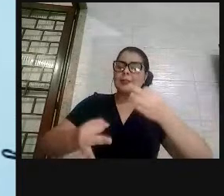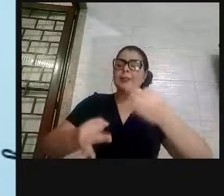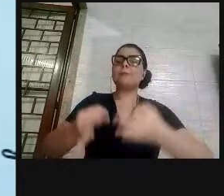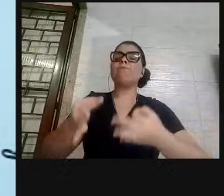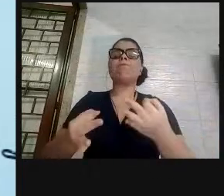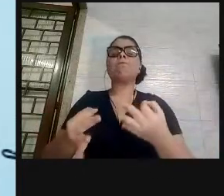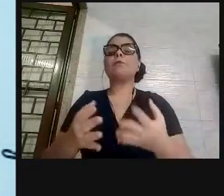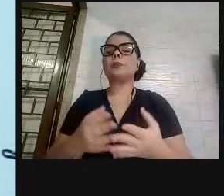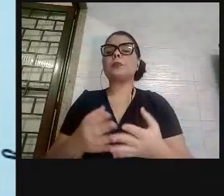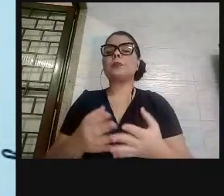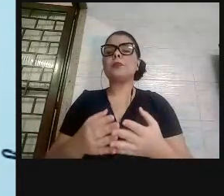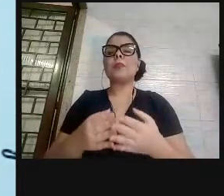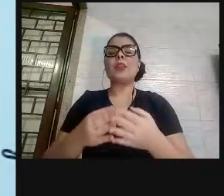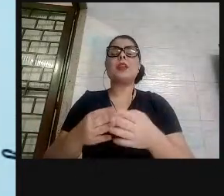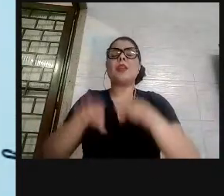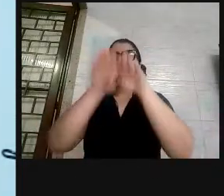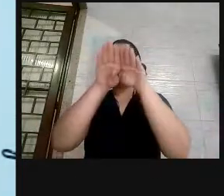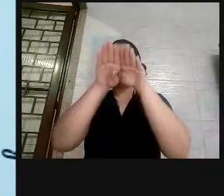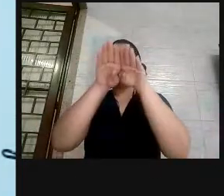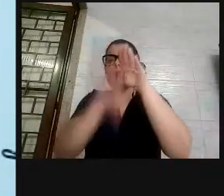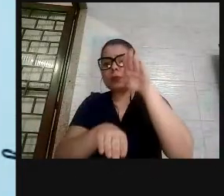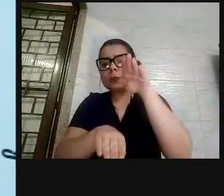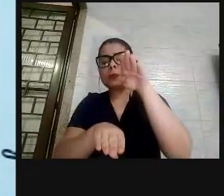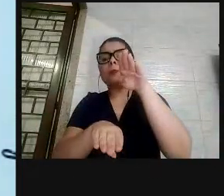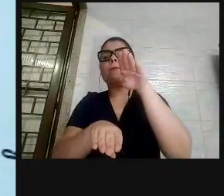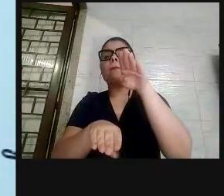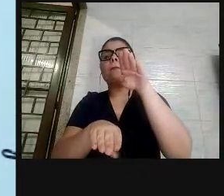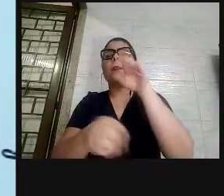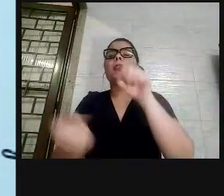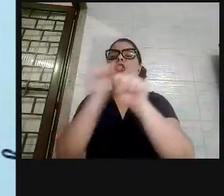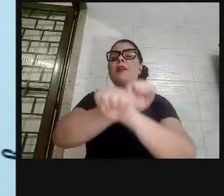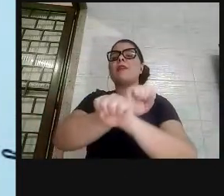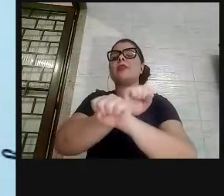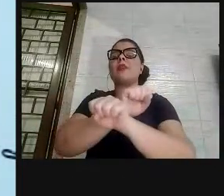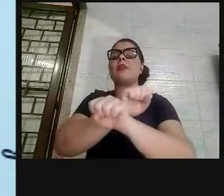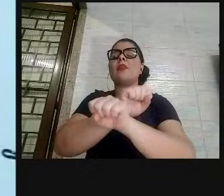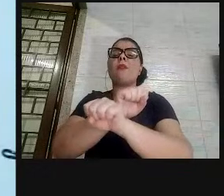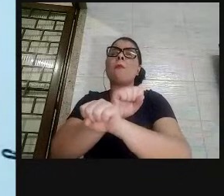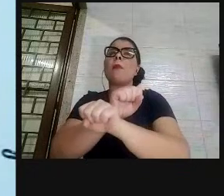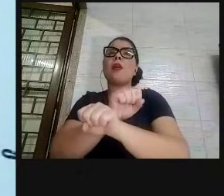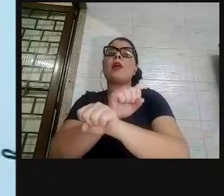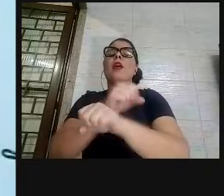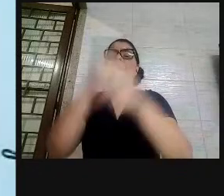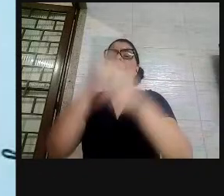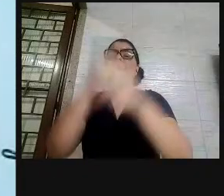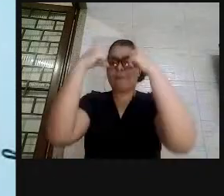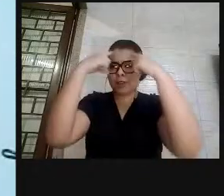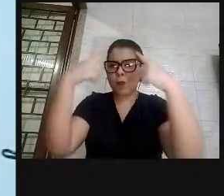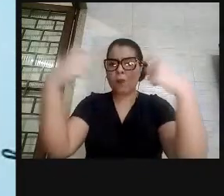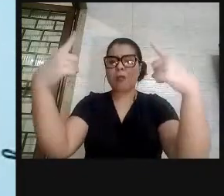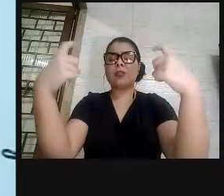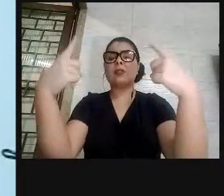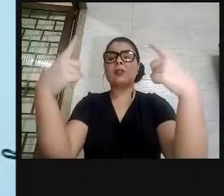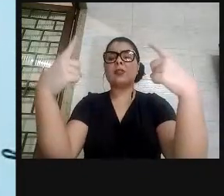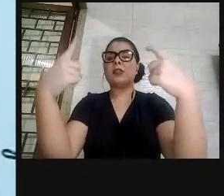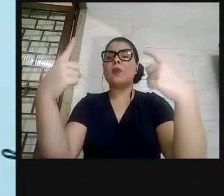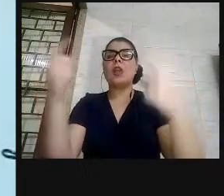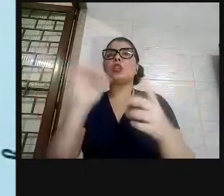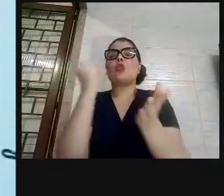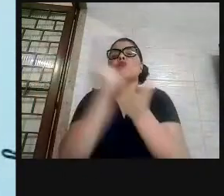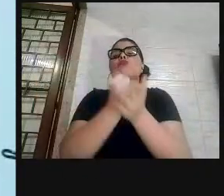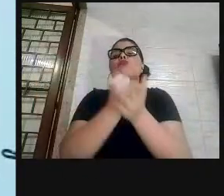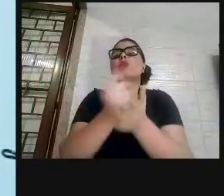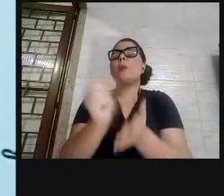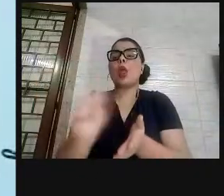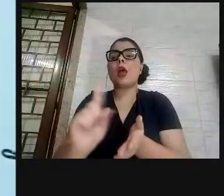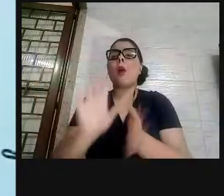negação de igualdade. A escravidão é a violência, não só simbólica, mas